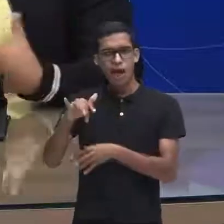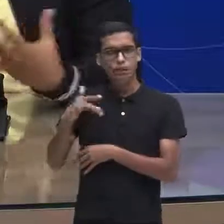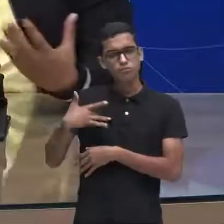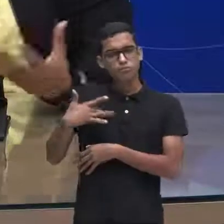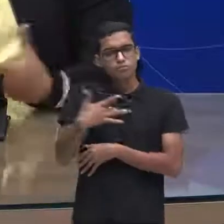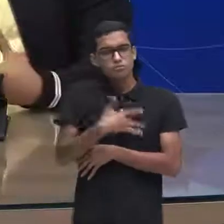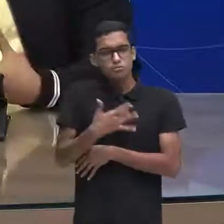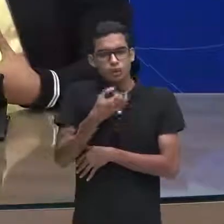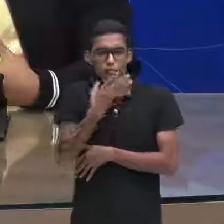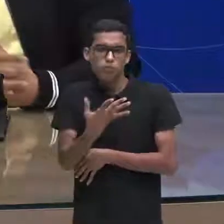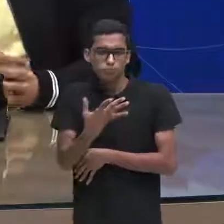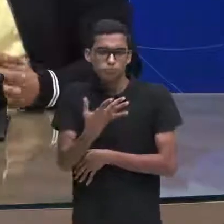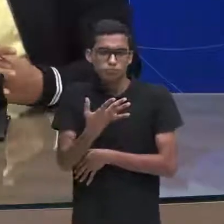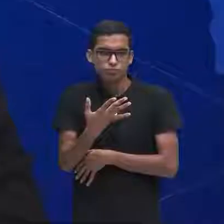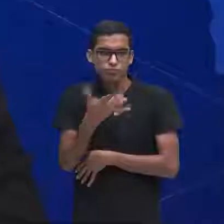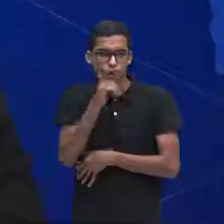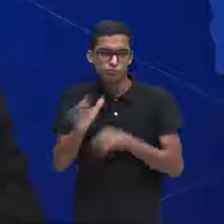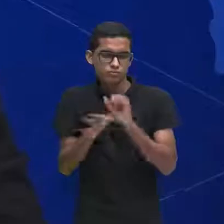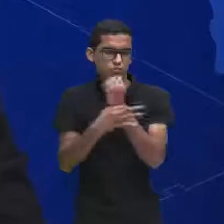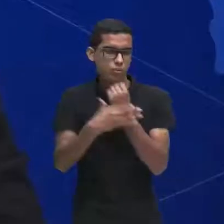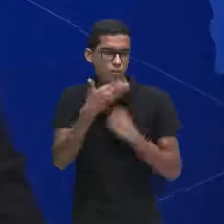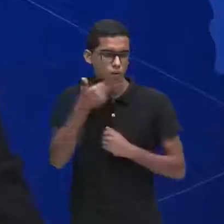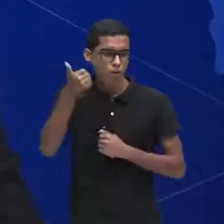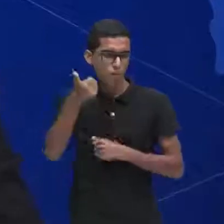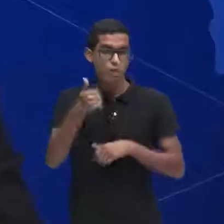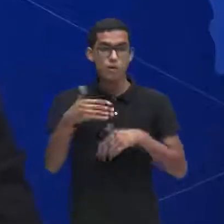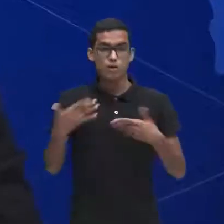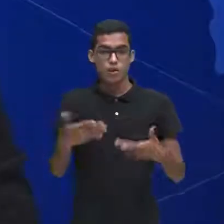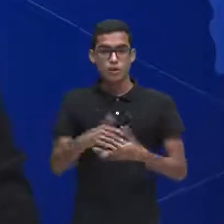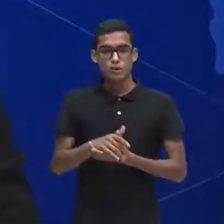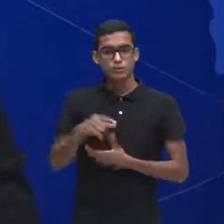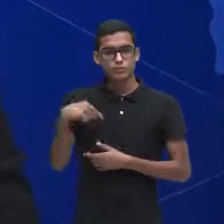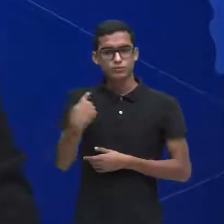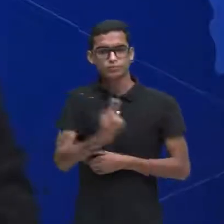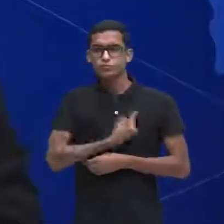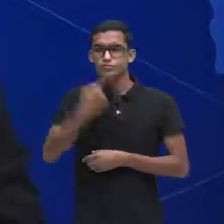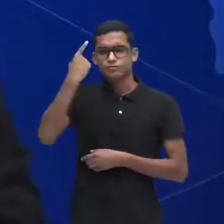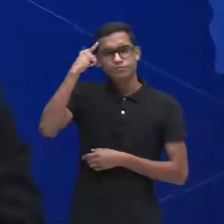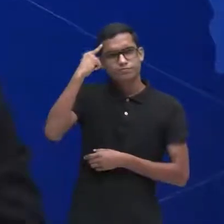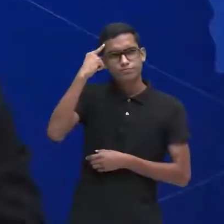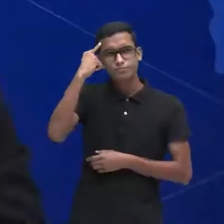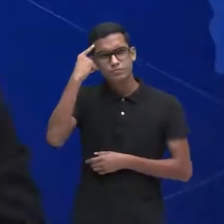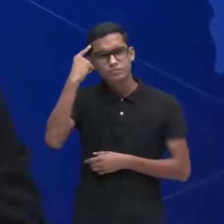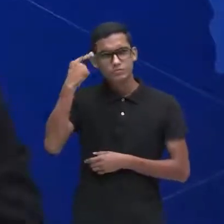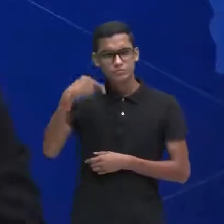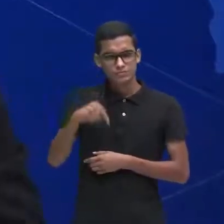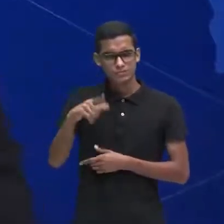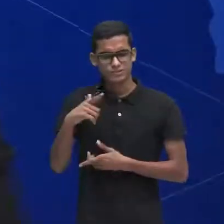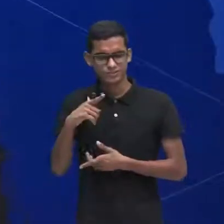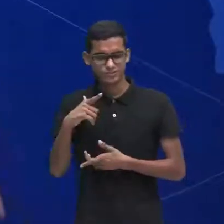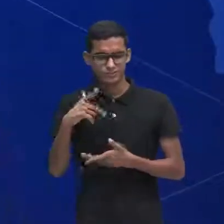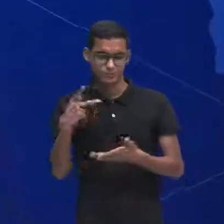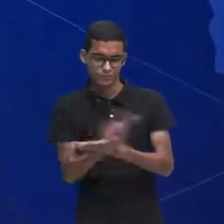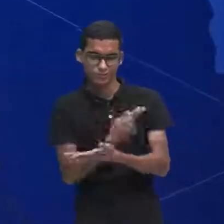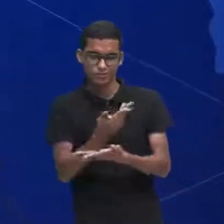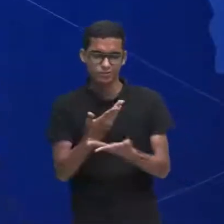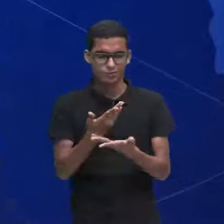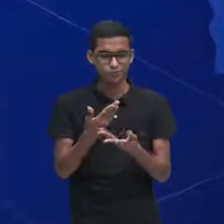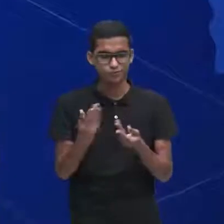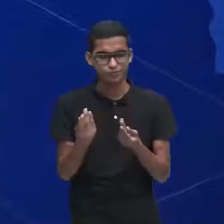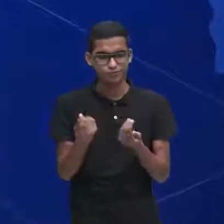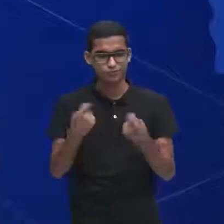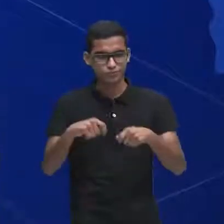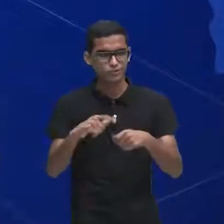vezes num outro momento a gente interpreta como, poxa, aqui talvez não tenha sido tão correto dessa forma, só que quando você